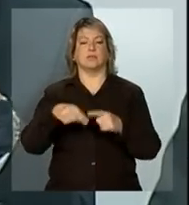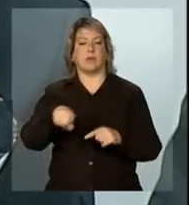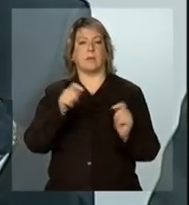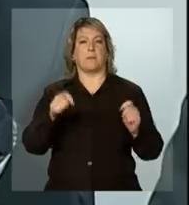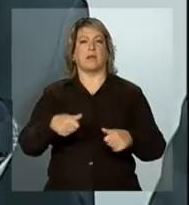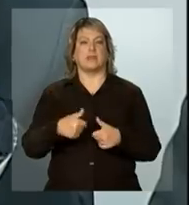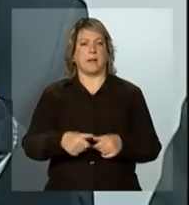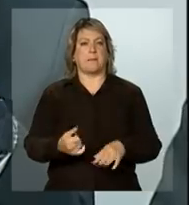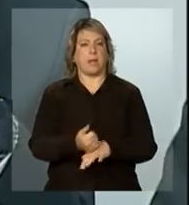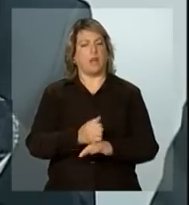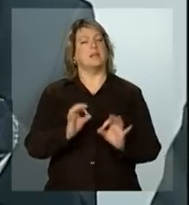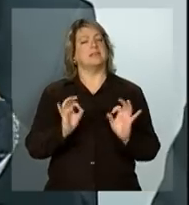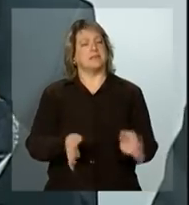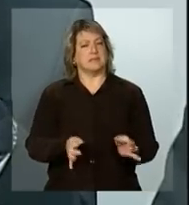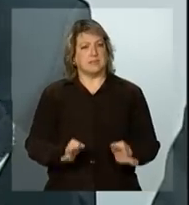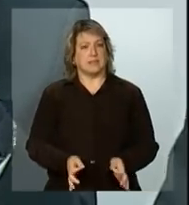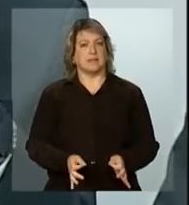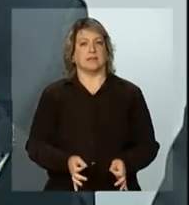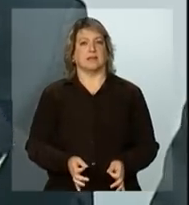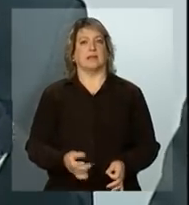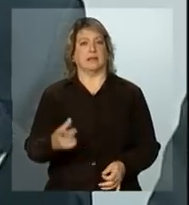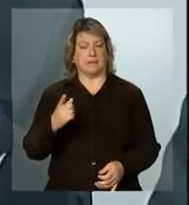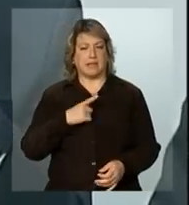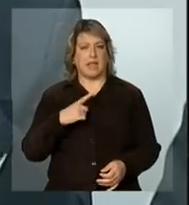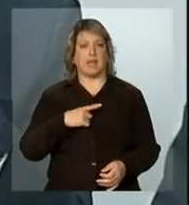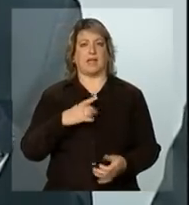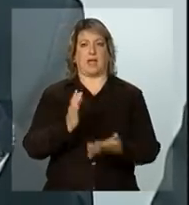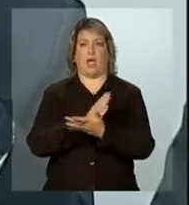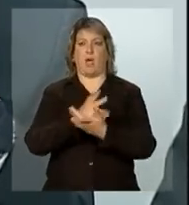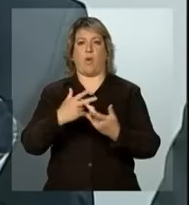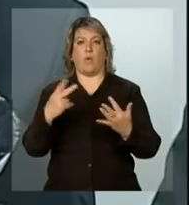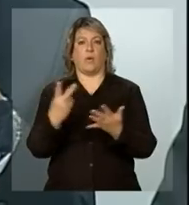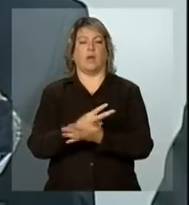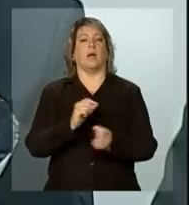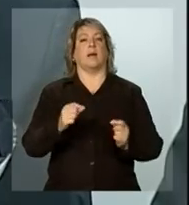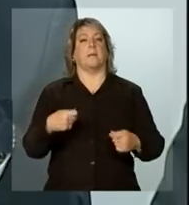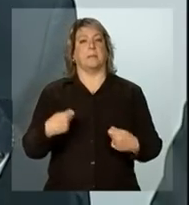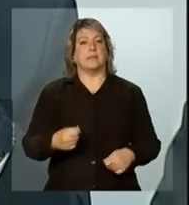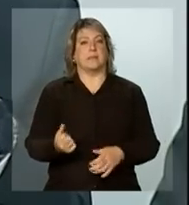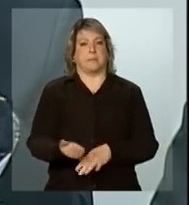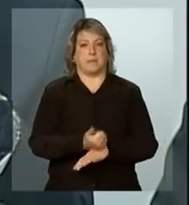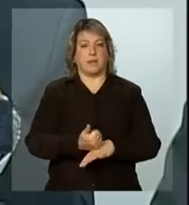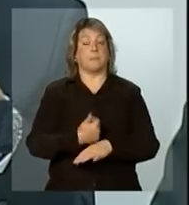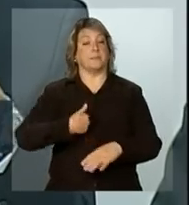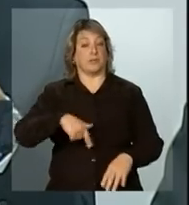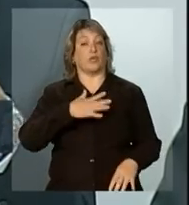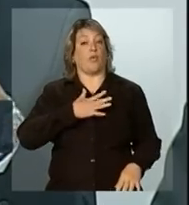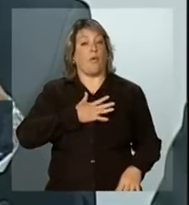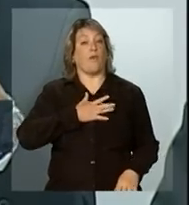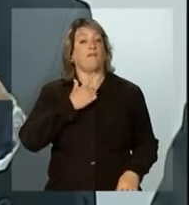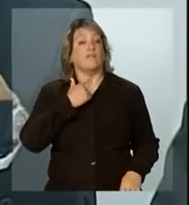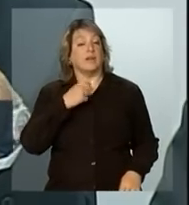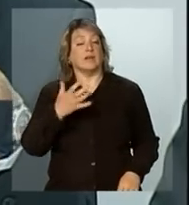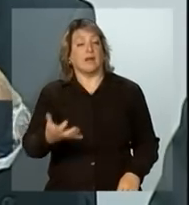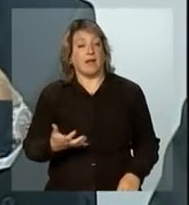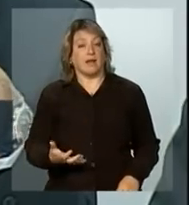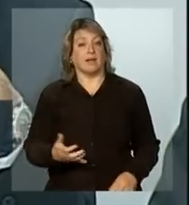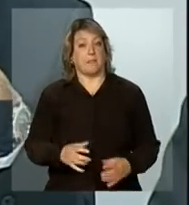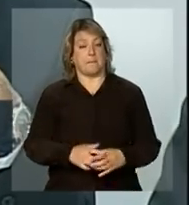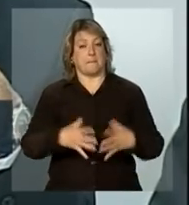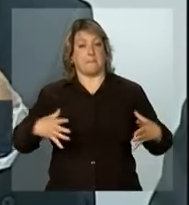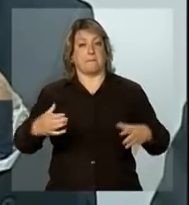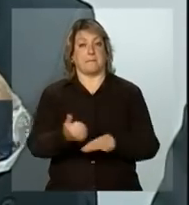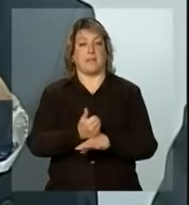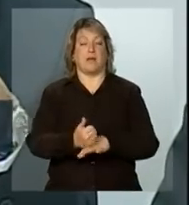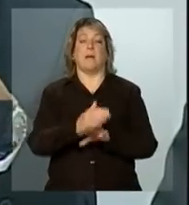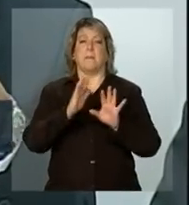melhores, é correto. Tem situações que poderiam estar bem melhores. Nós gostaríamos que estivesse, mas também é fato que o